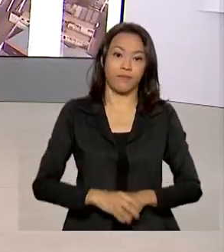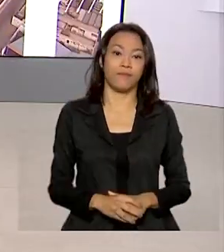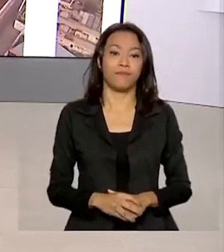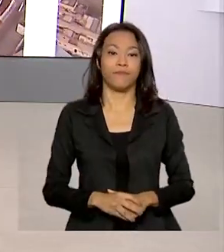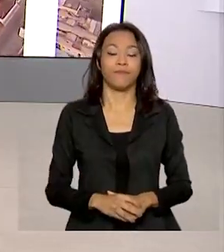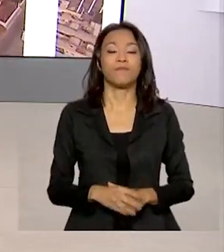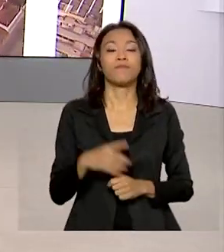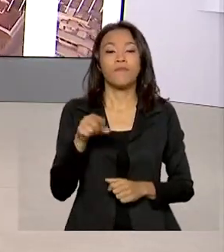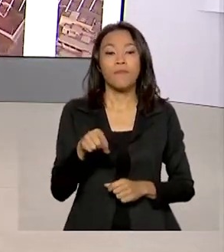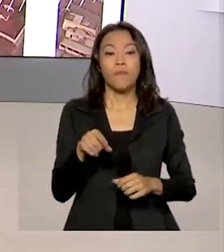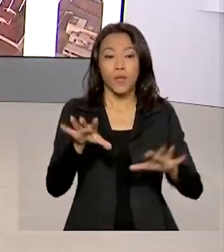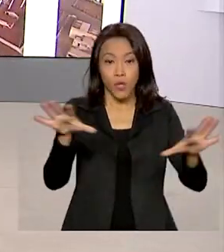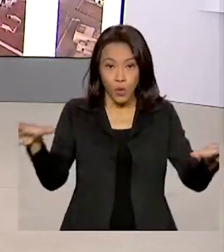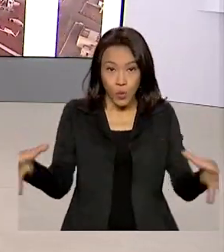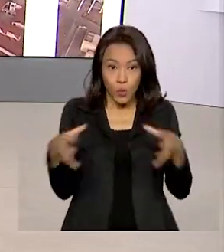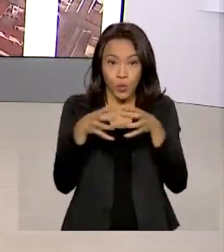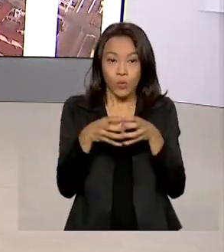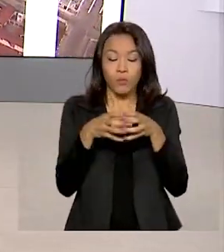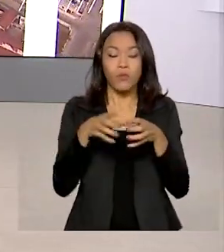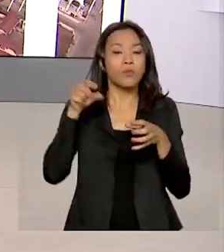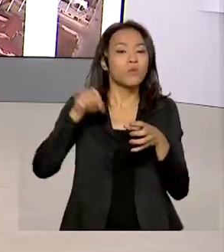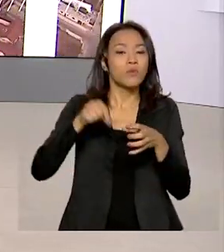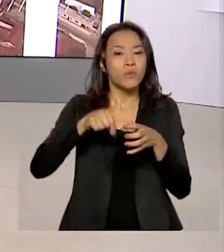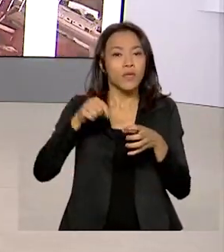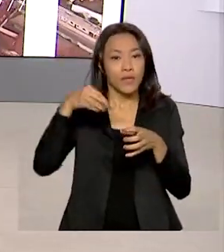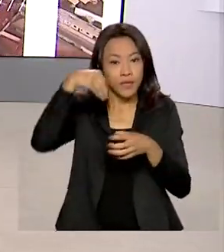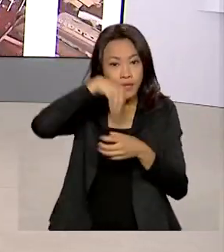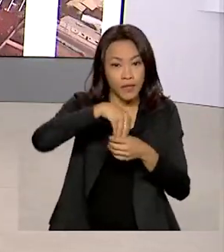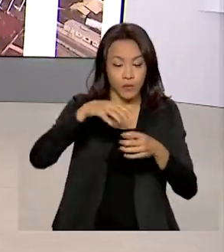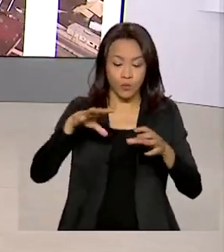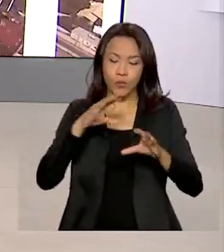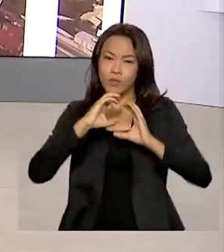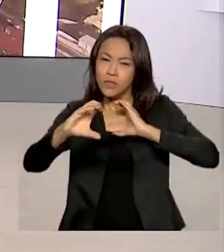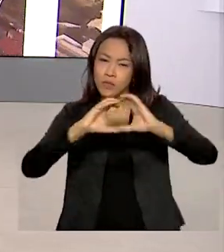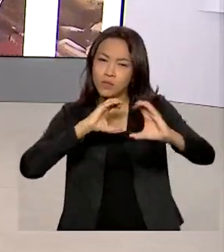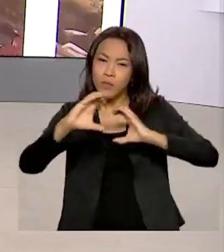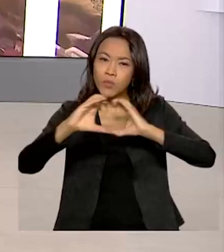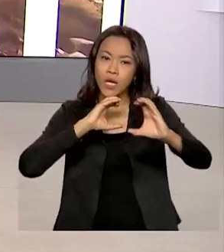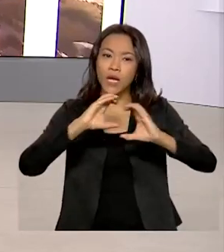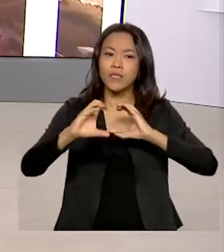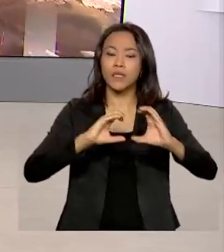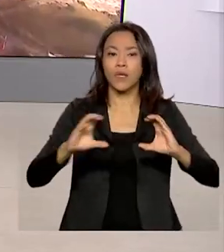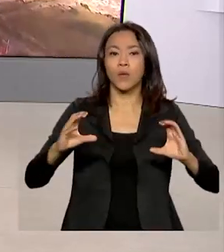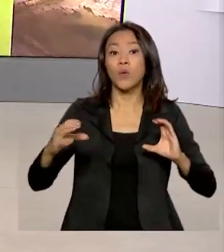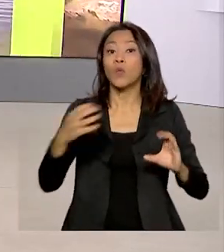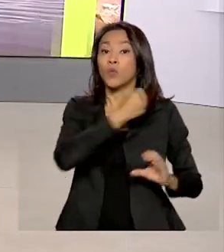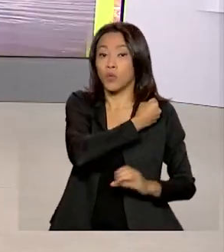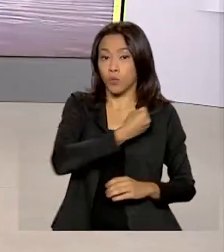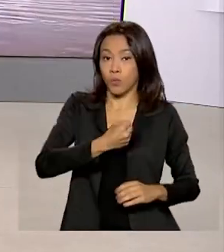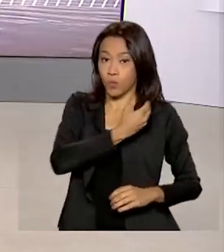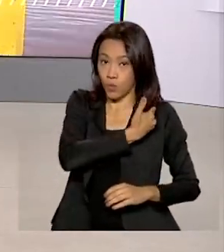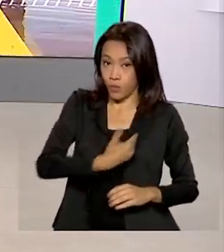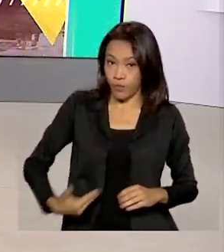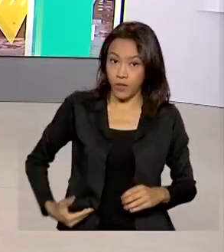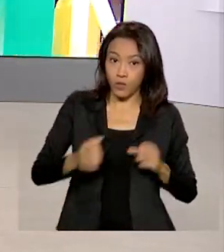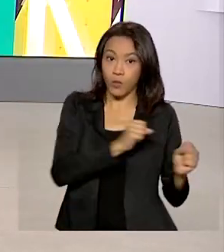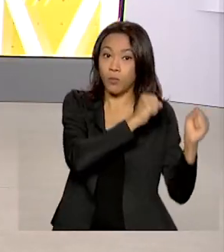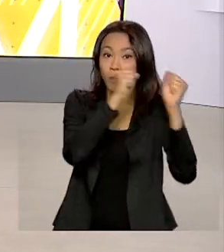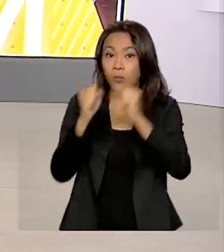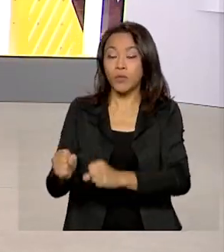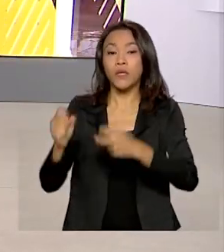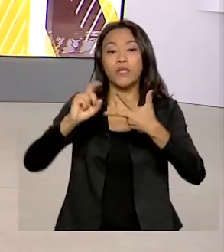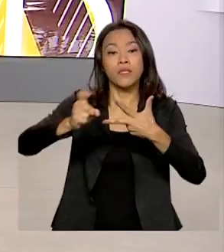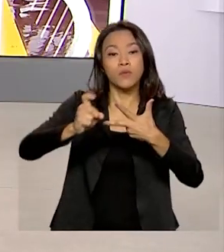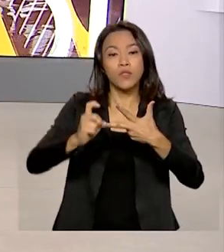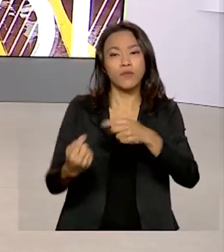Integrantes dos órgãos que fazem parte do Sistema de Comunicação de Governo do Poder Executivo Federal, o SICOM, se